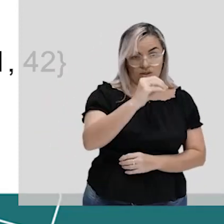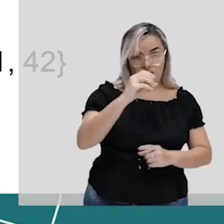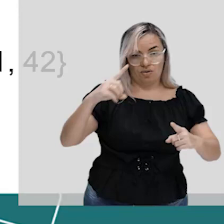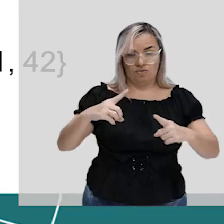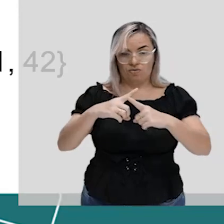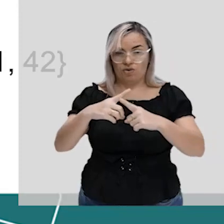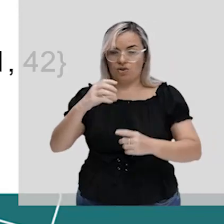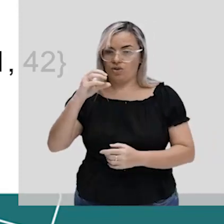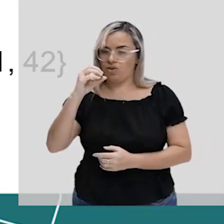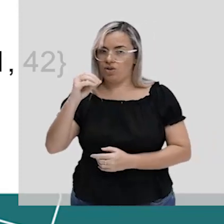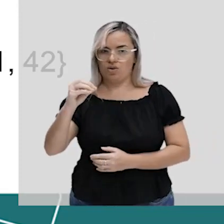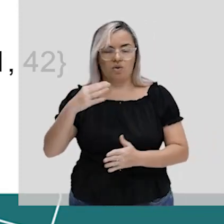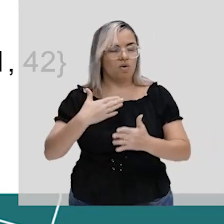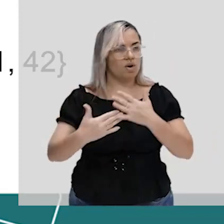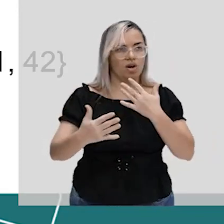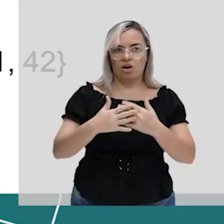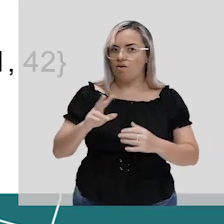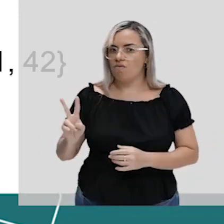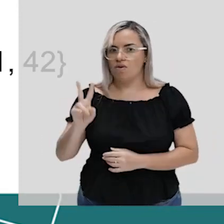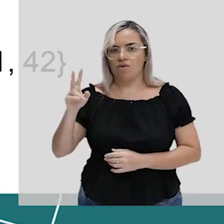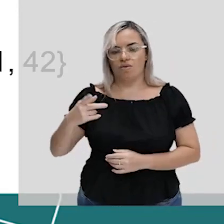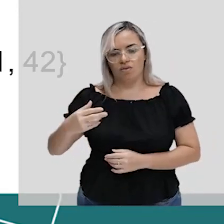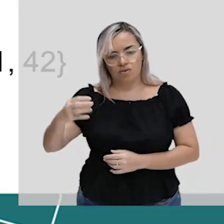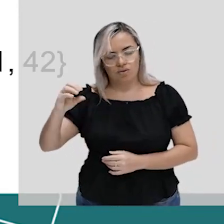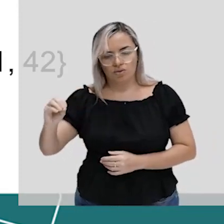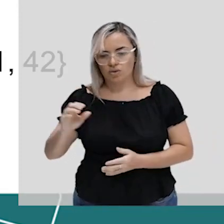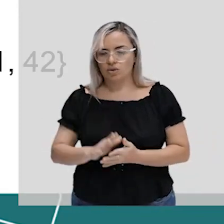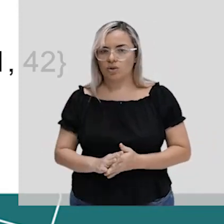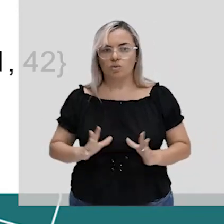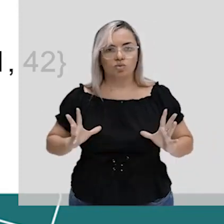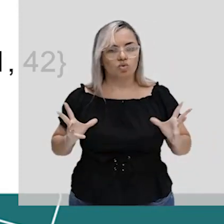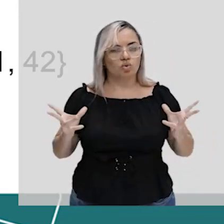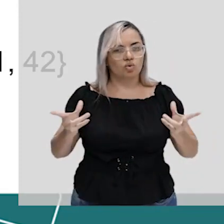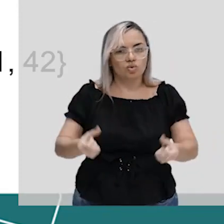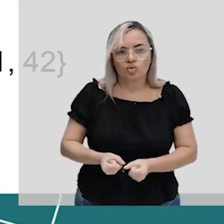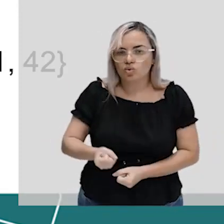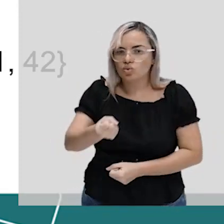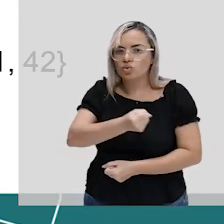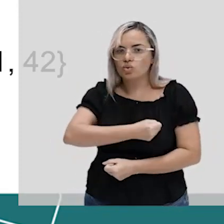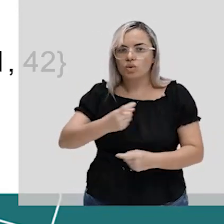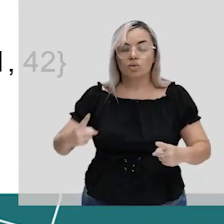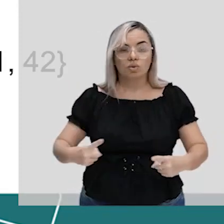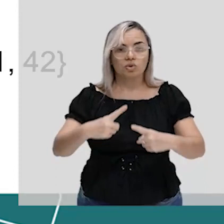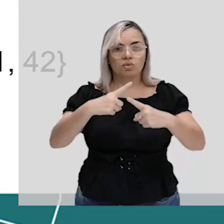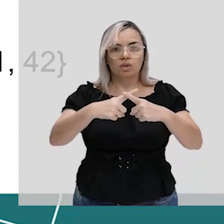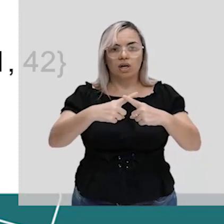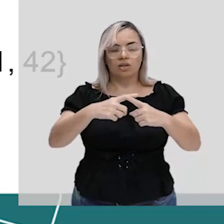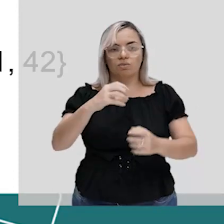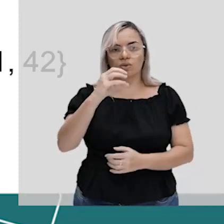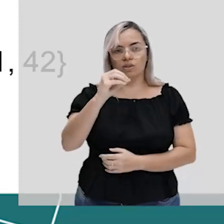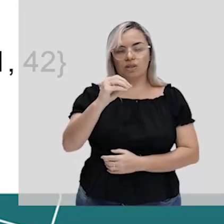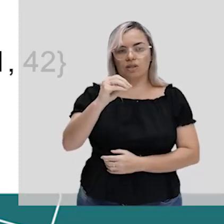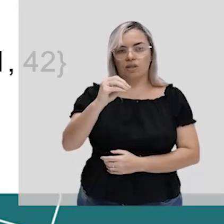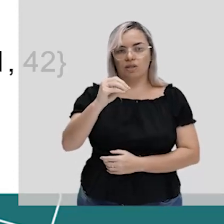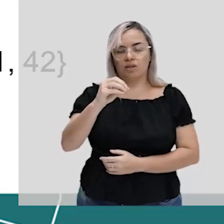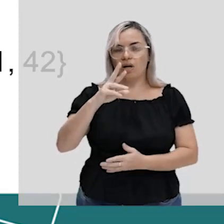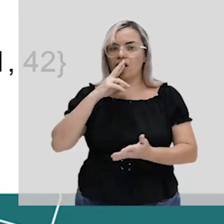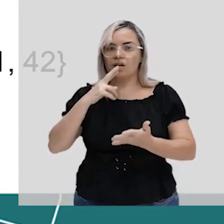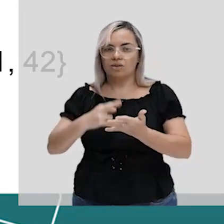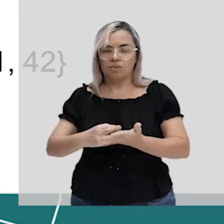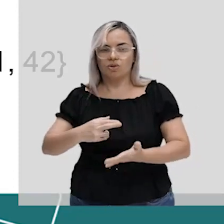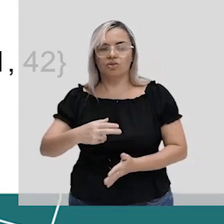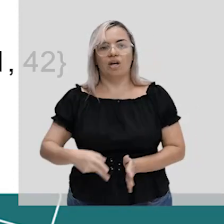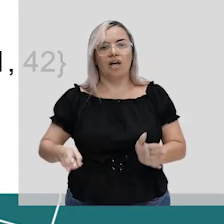zero vezes qualquer valor, não dá o próprio zero, então, os múltiplos, o resultado vai dar sempre zero, não não? Então,